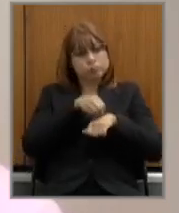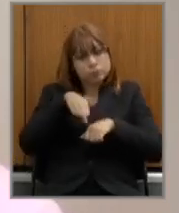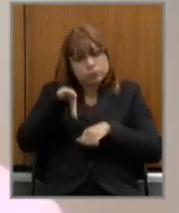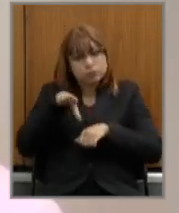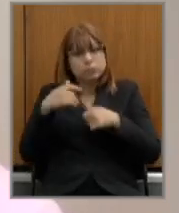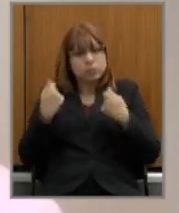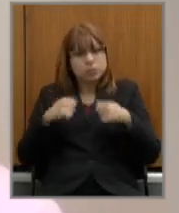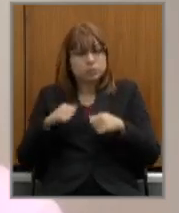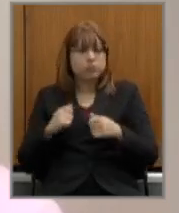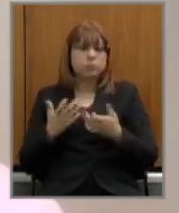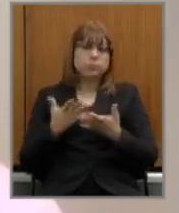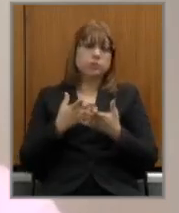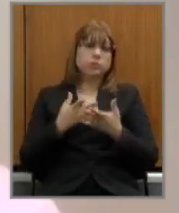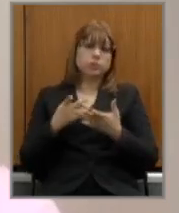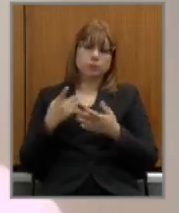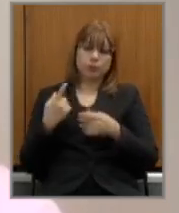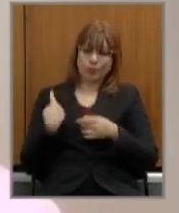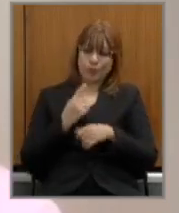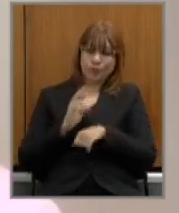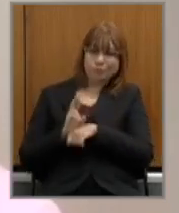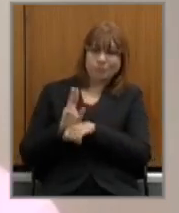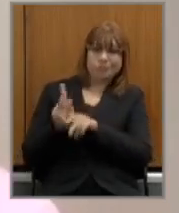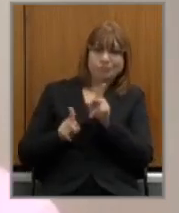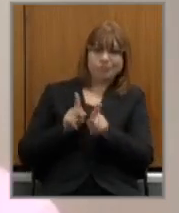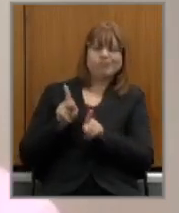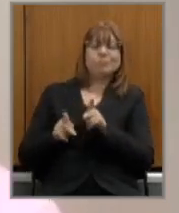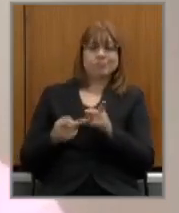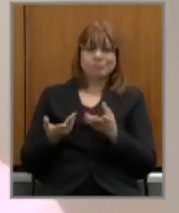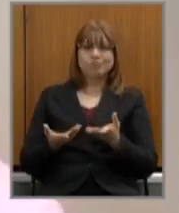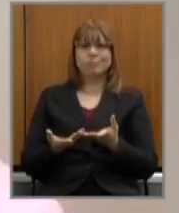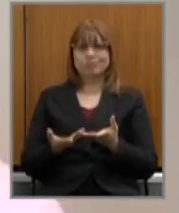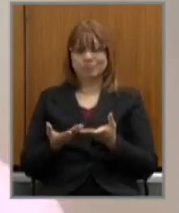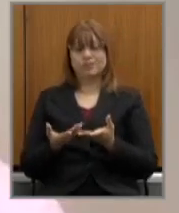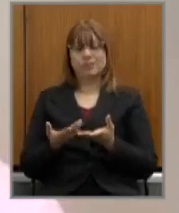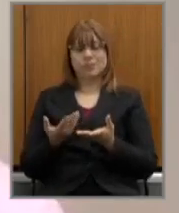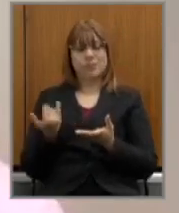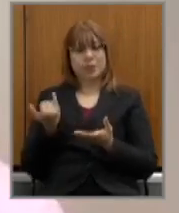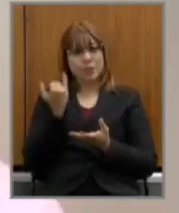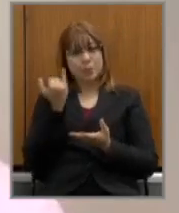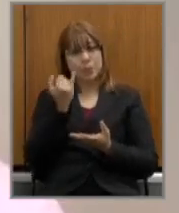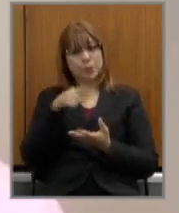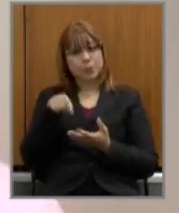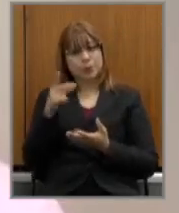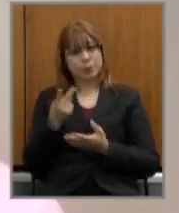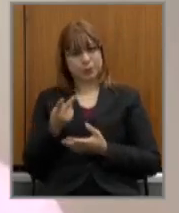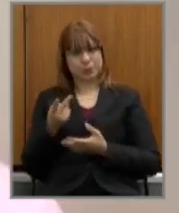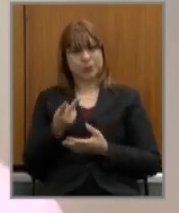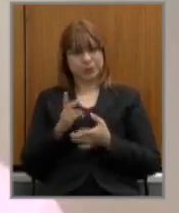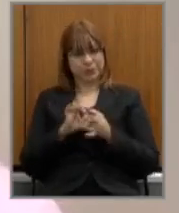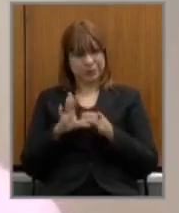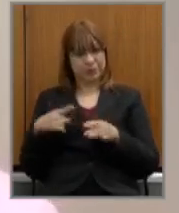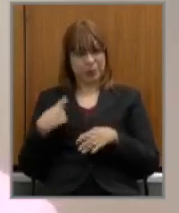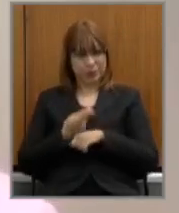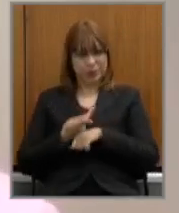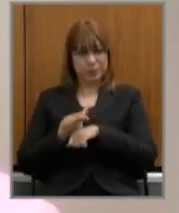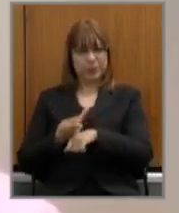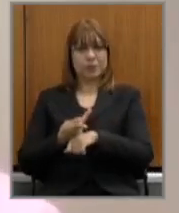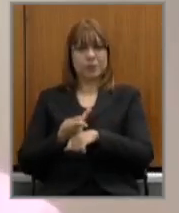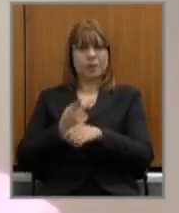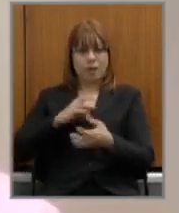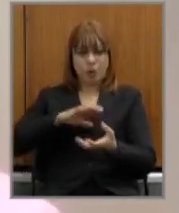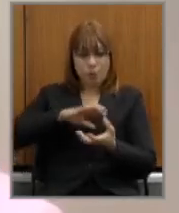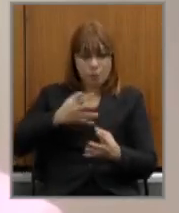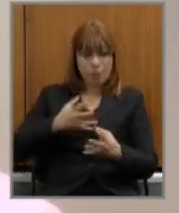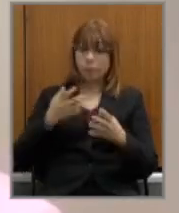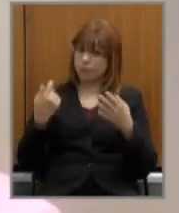representa né a importância dessa abertura que o governo está nos proporcionando a reforma é